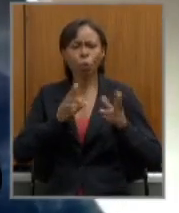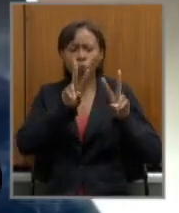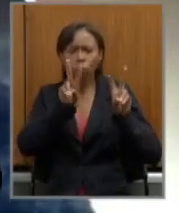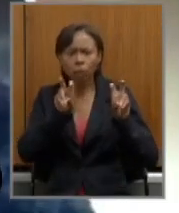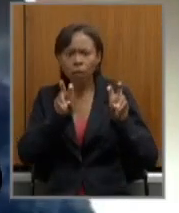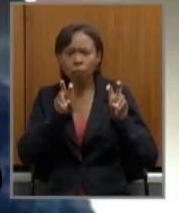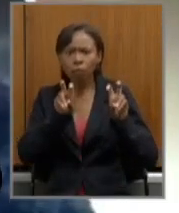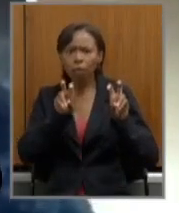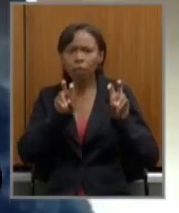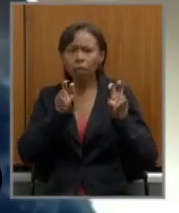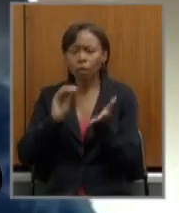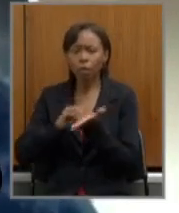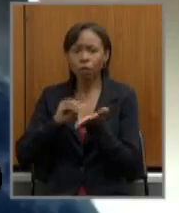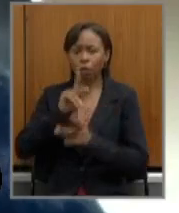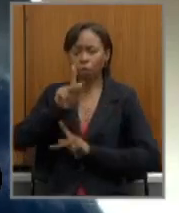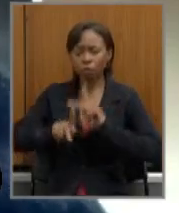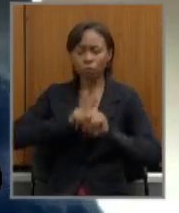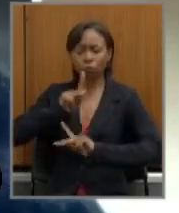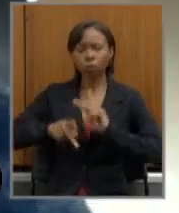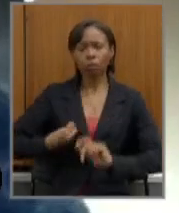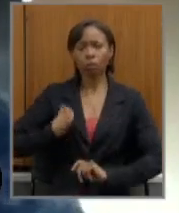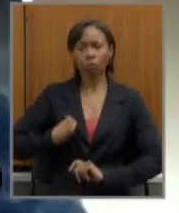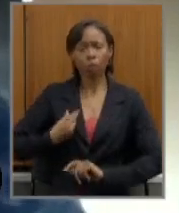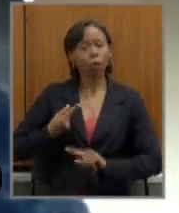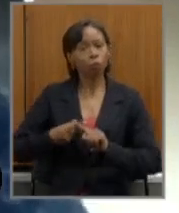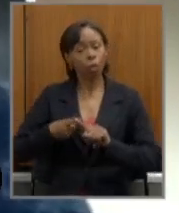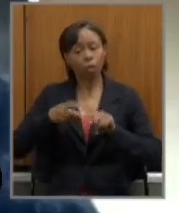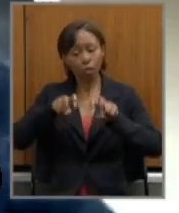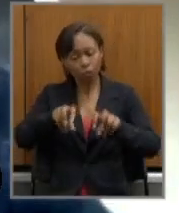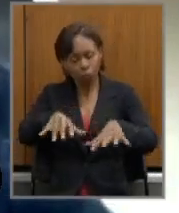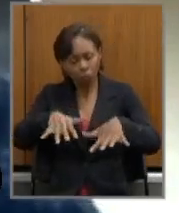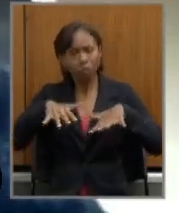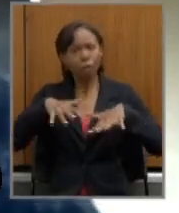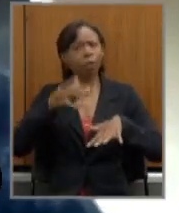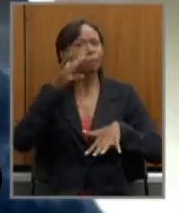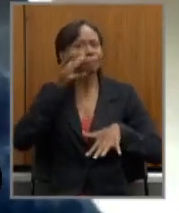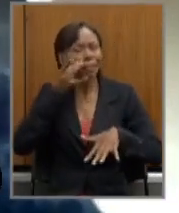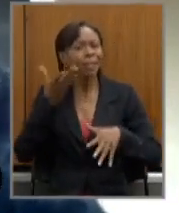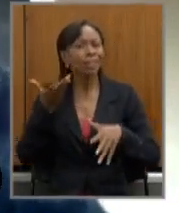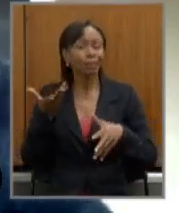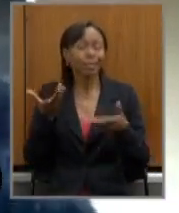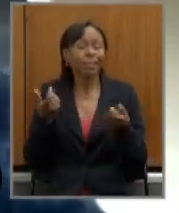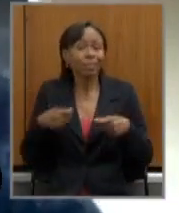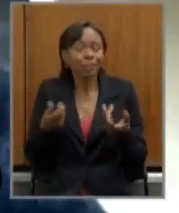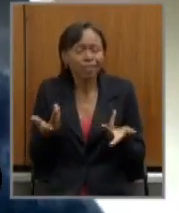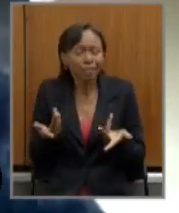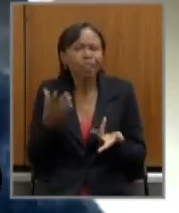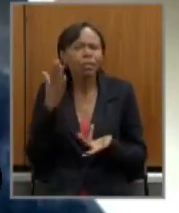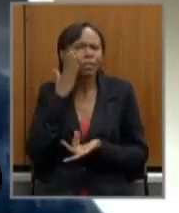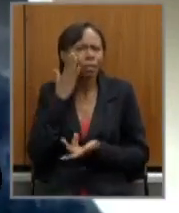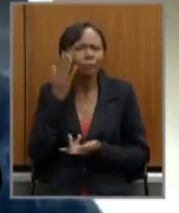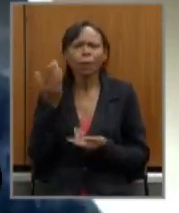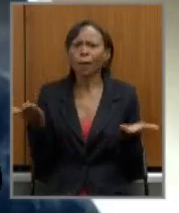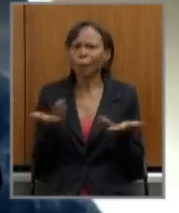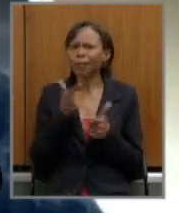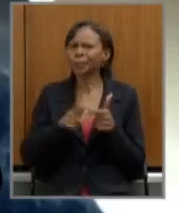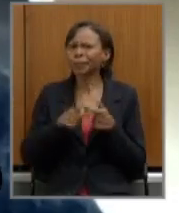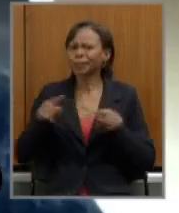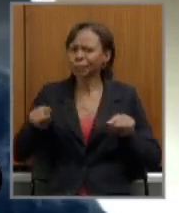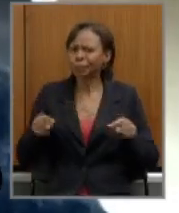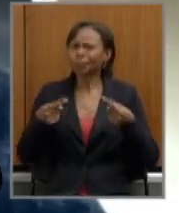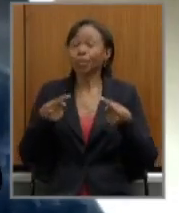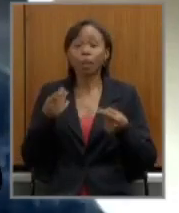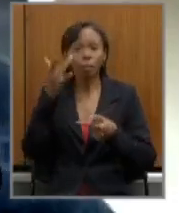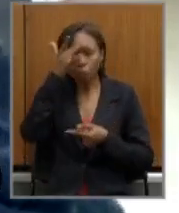a participação se dá nas audiências presencialmente a gente sabe o desafio que é hoje as pessoas ainda tem